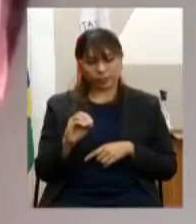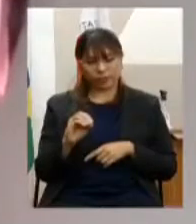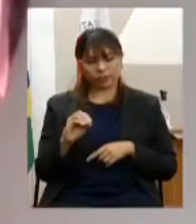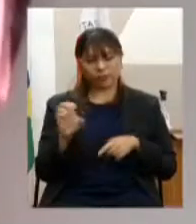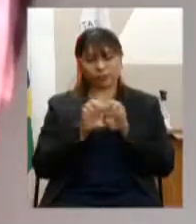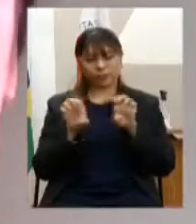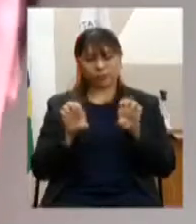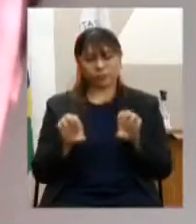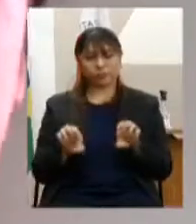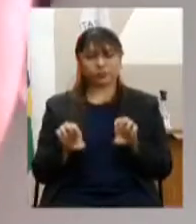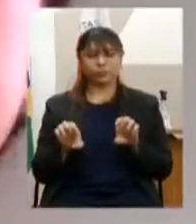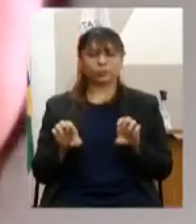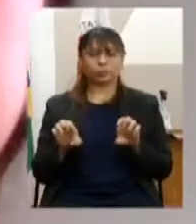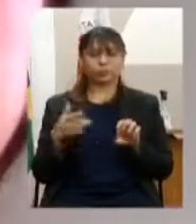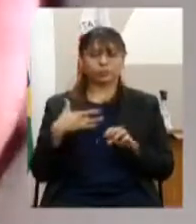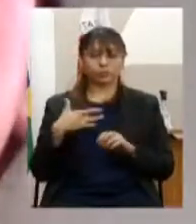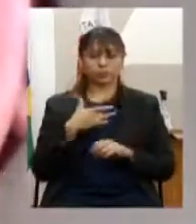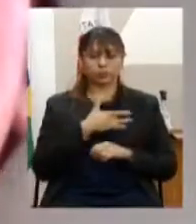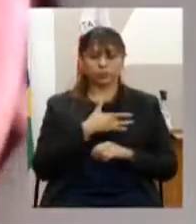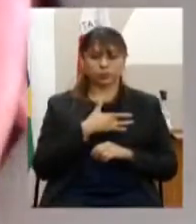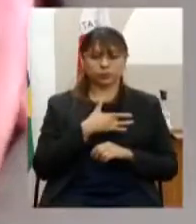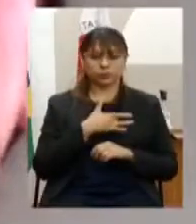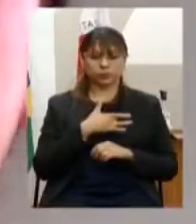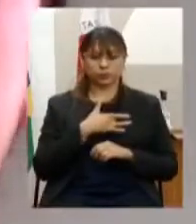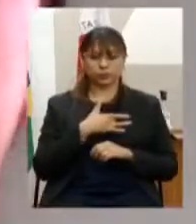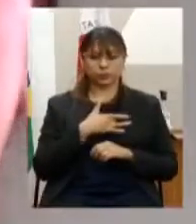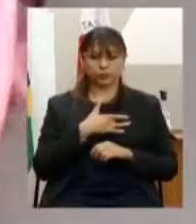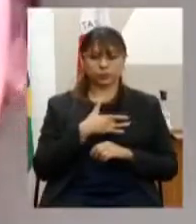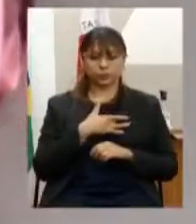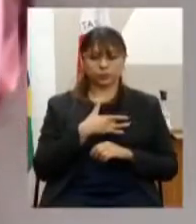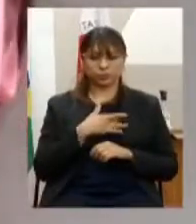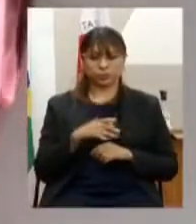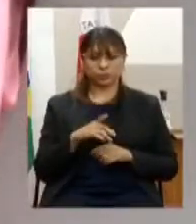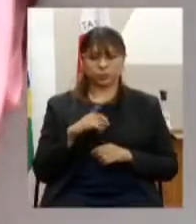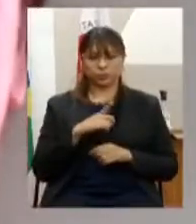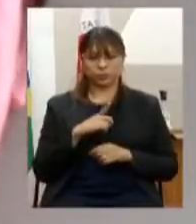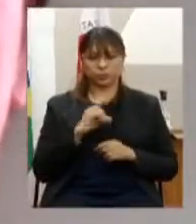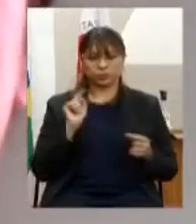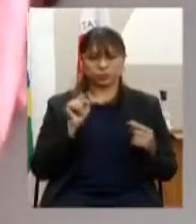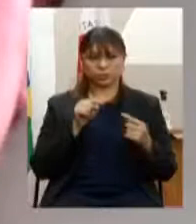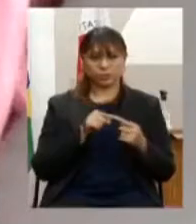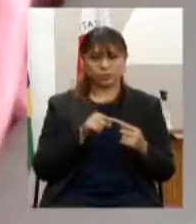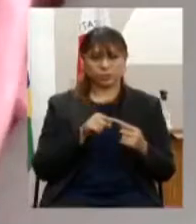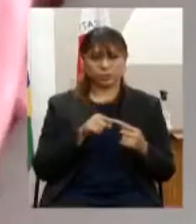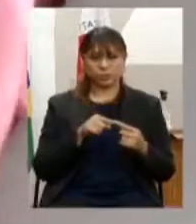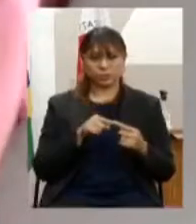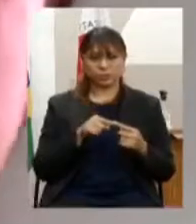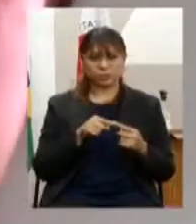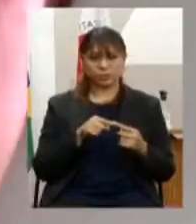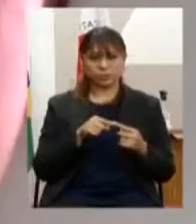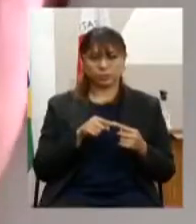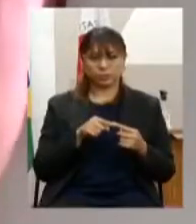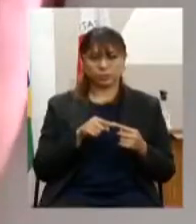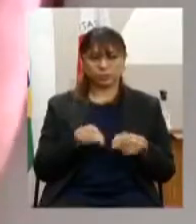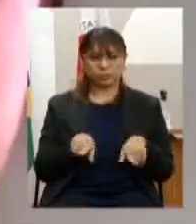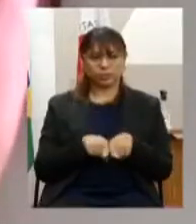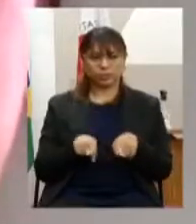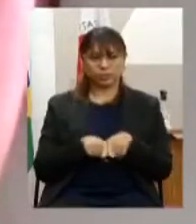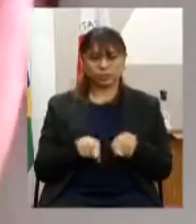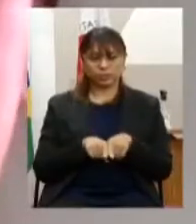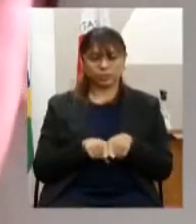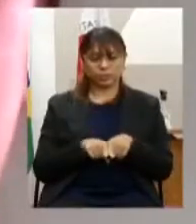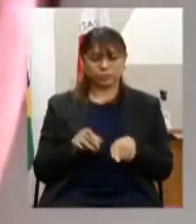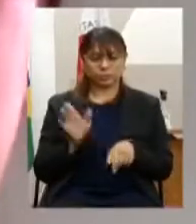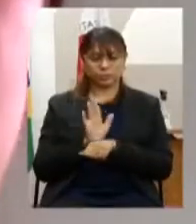atenção primária saúde adicional na finalidade ao cofinançamento das equipes de